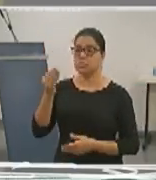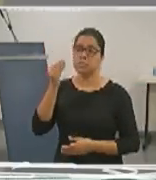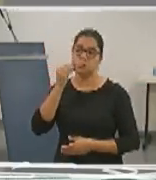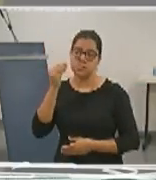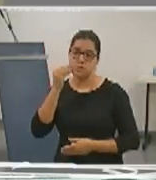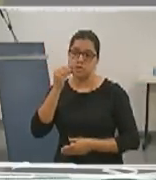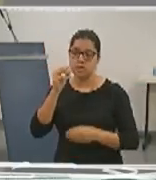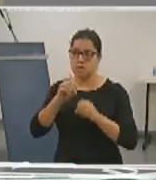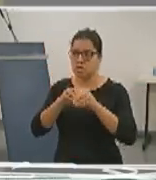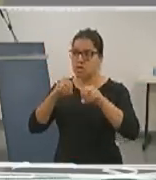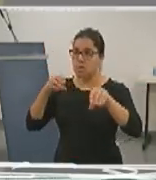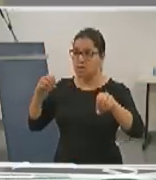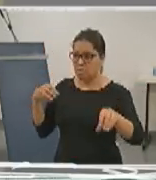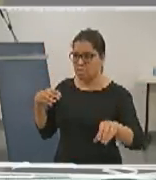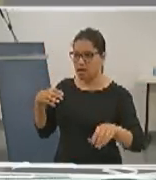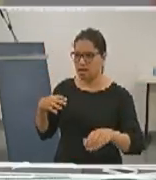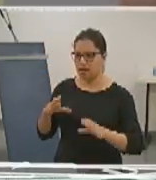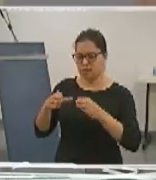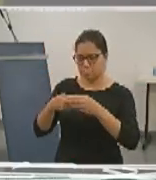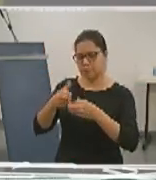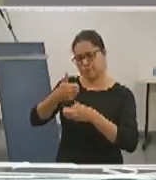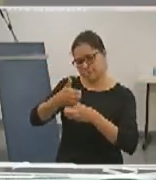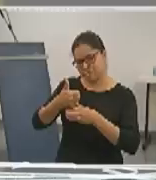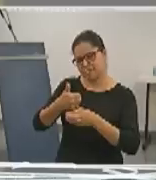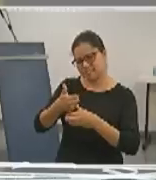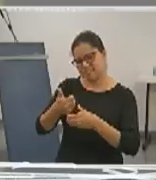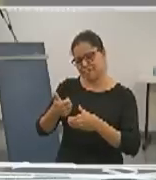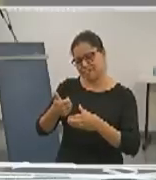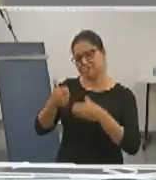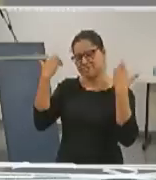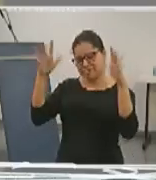Gente, até no teste votem Chapa 1. Valeu.